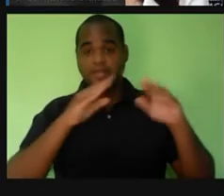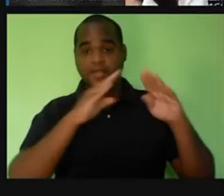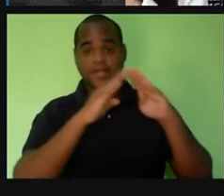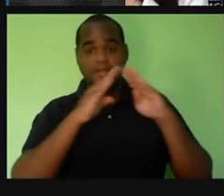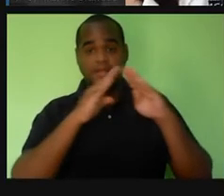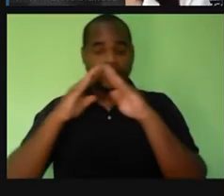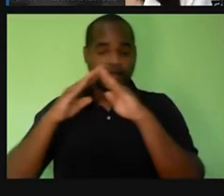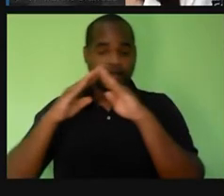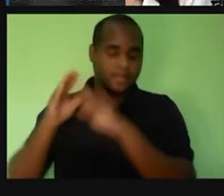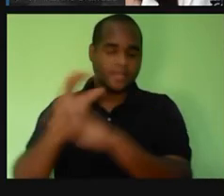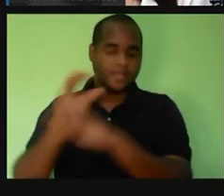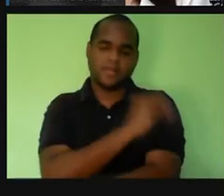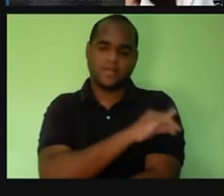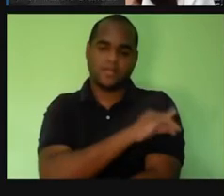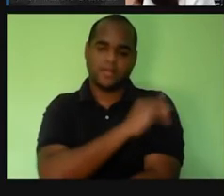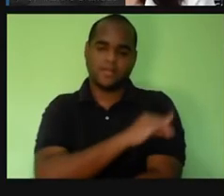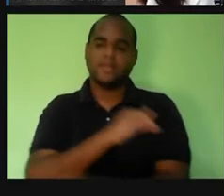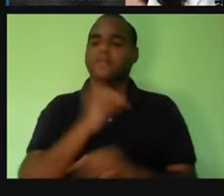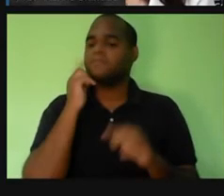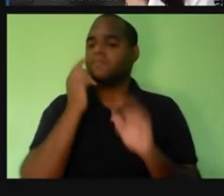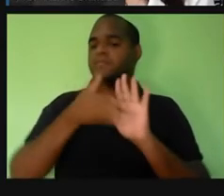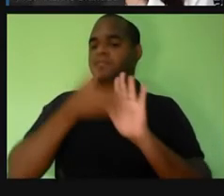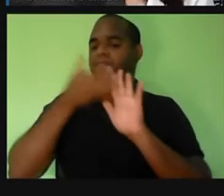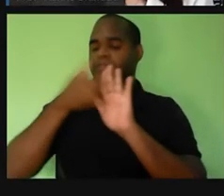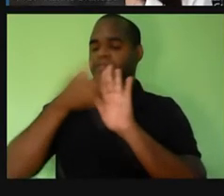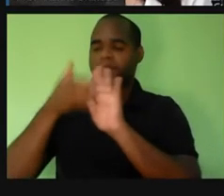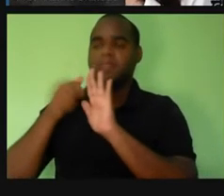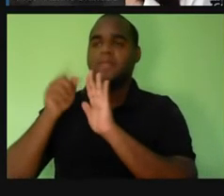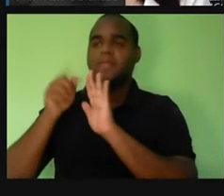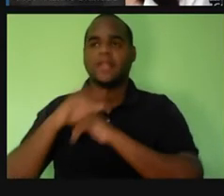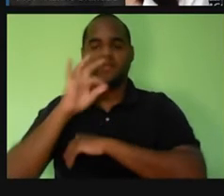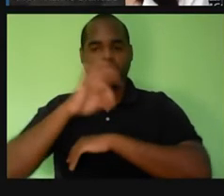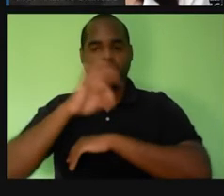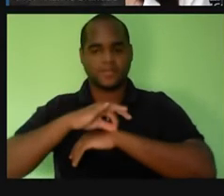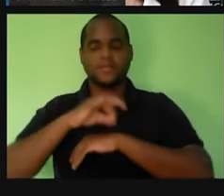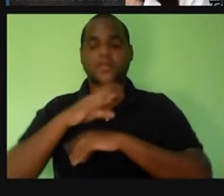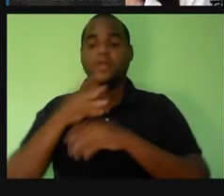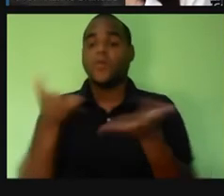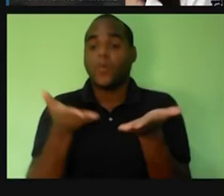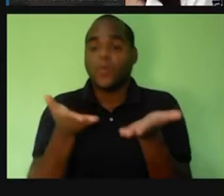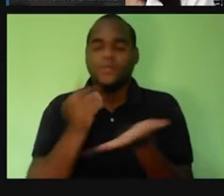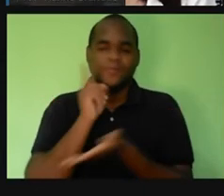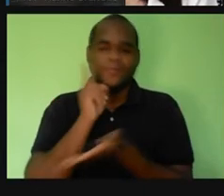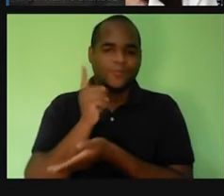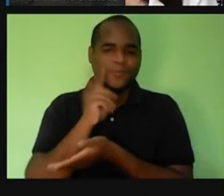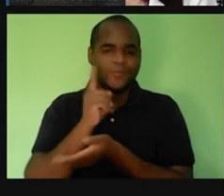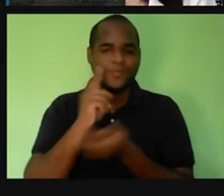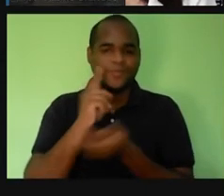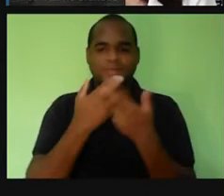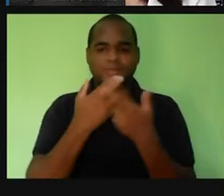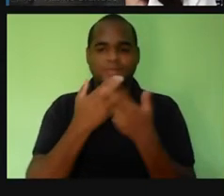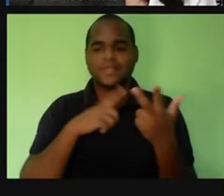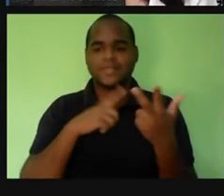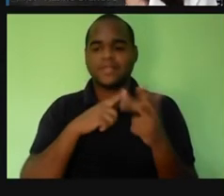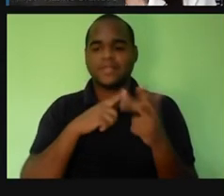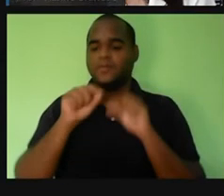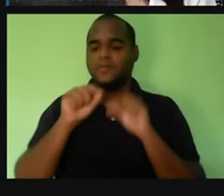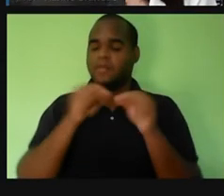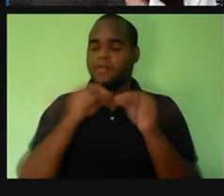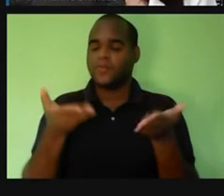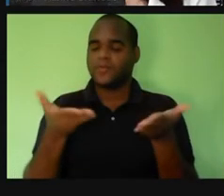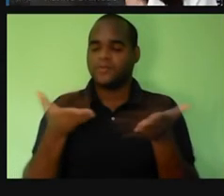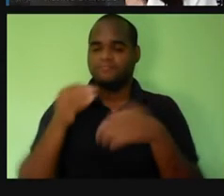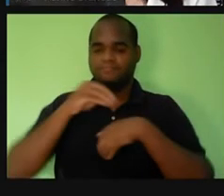destruir possíveis focos do mosquito. Como a gente tem hoje em dia, pensando aqui para a nossa realidade, o